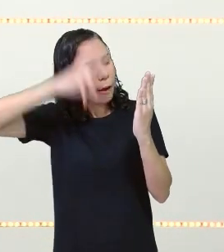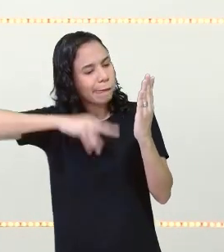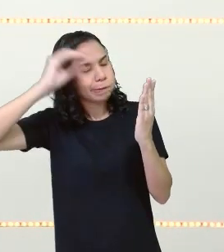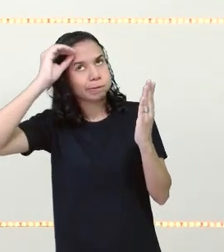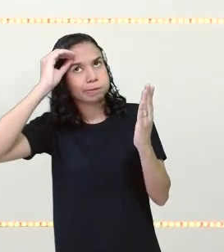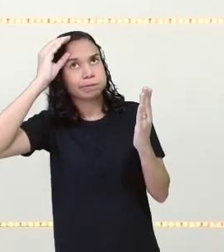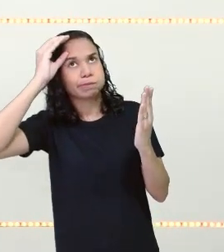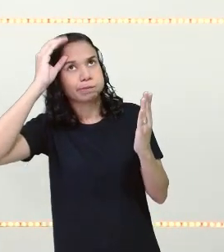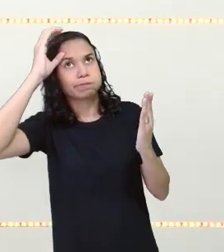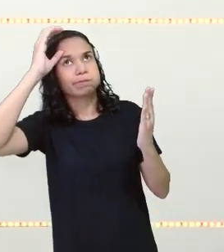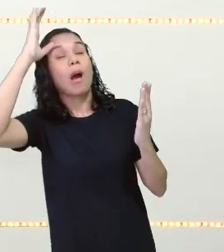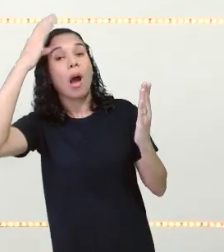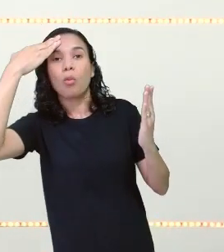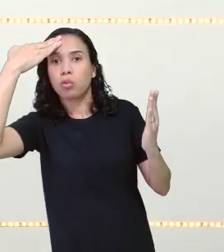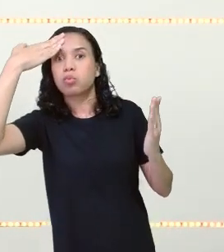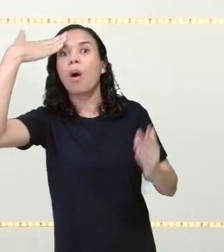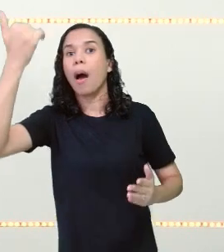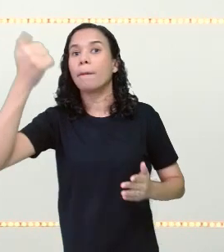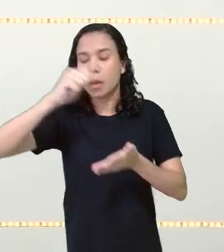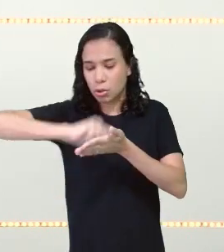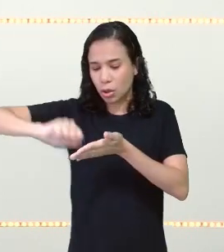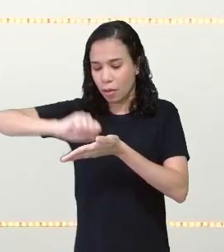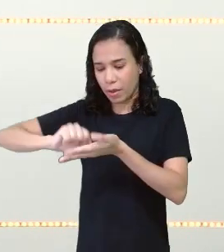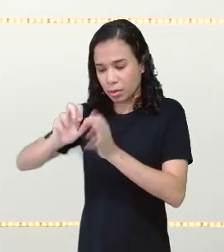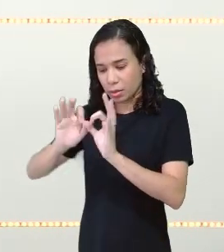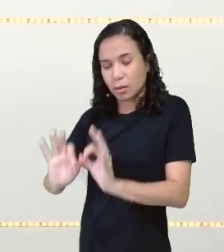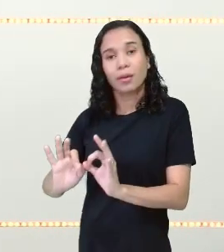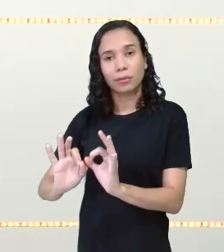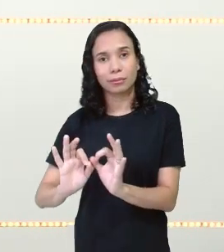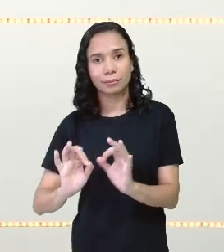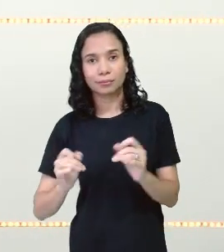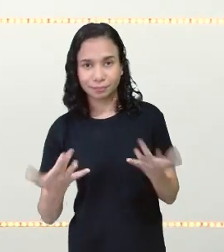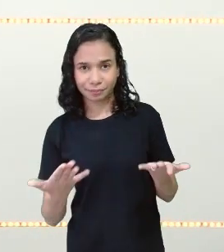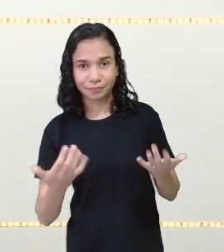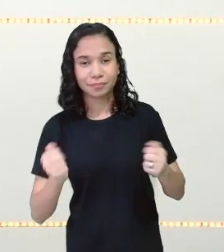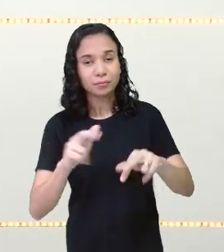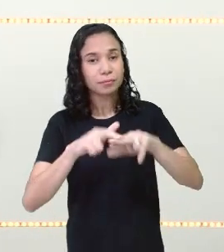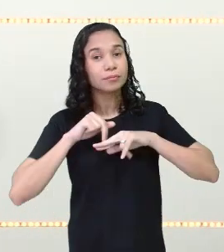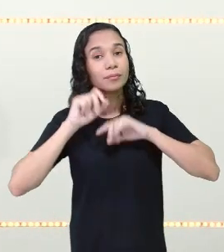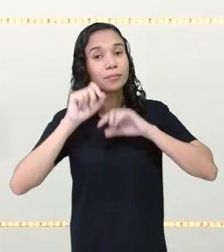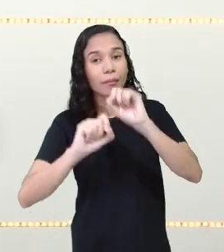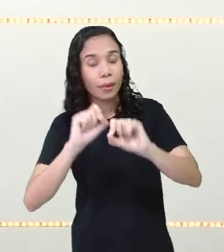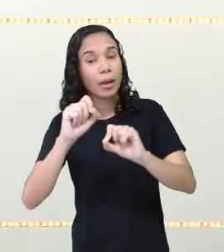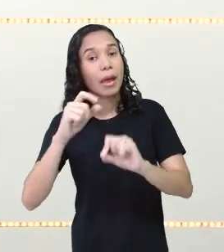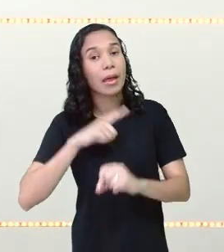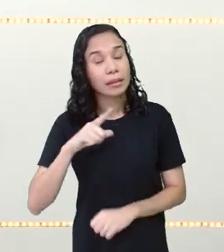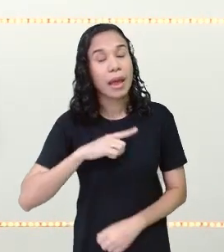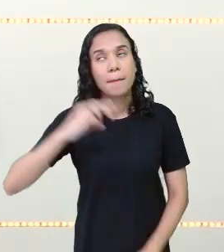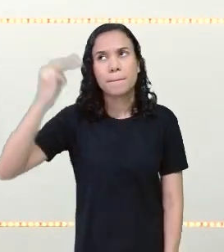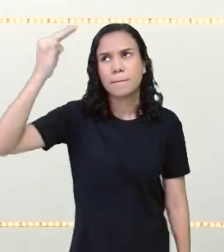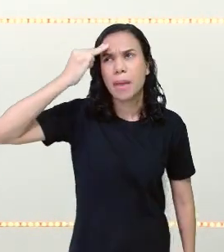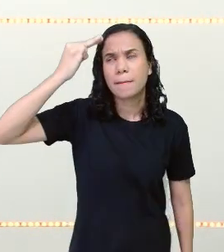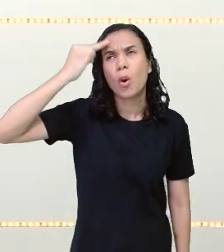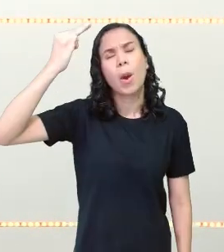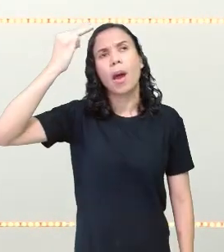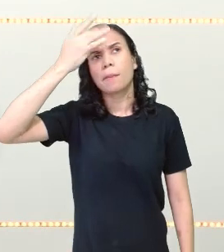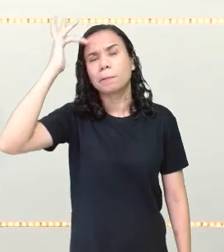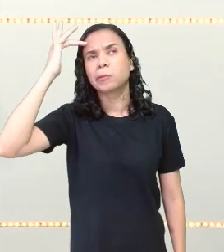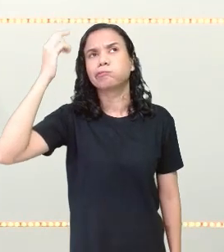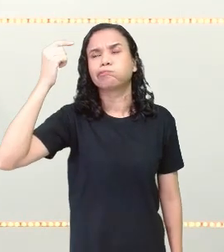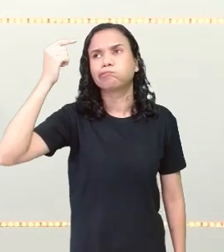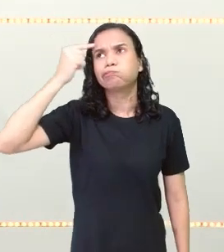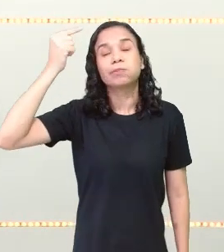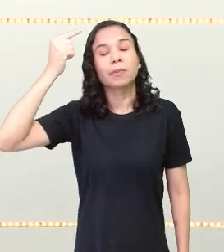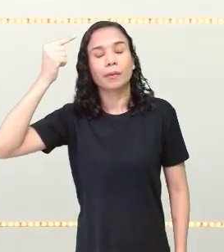você sabe escrever as palavras certinho. certinho, certo? Por quê? Porque existe uma memória fotográfica.